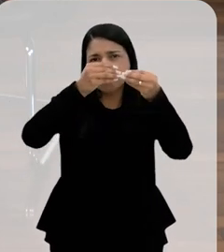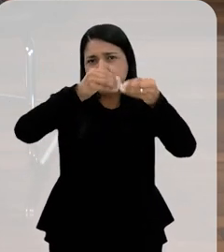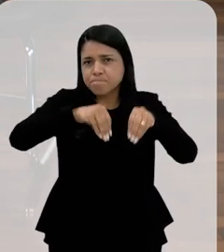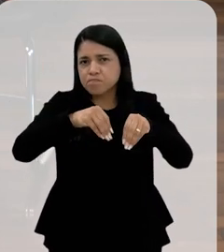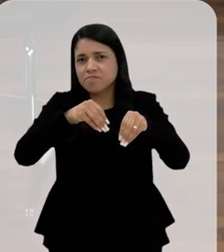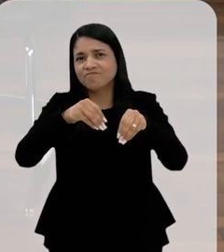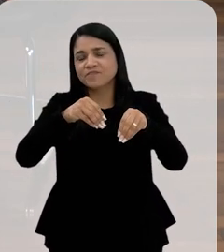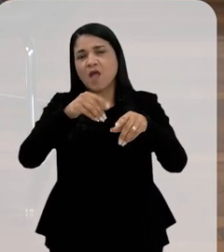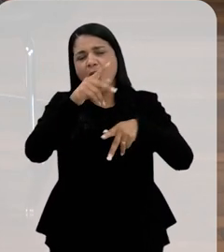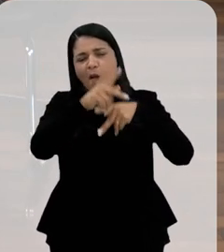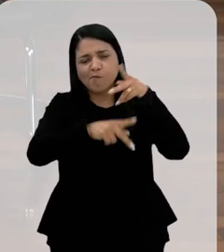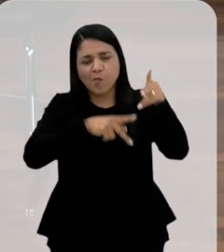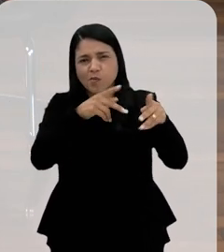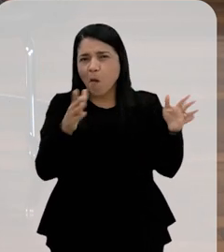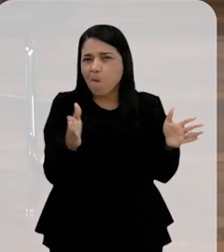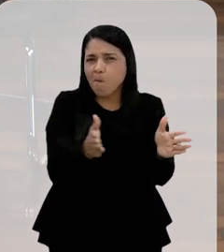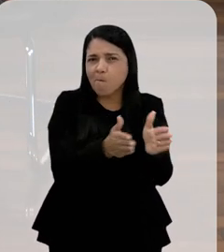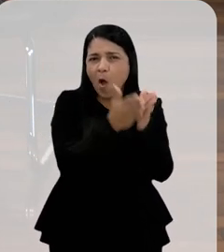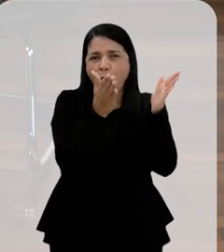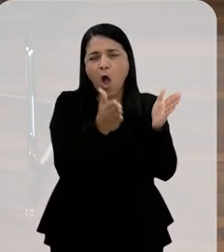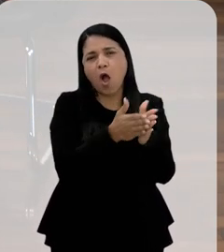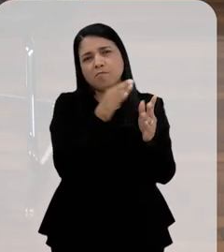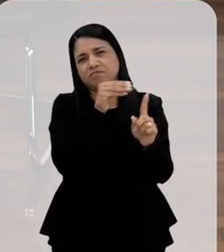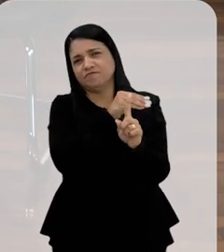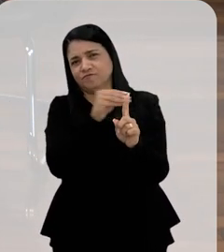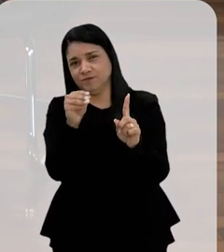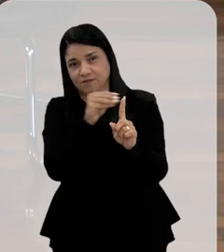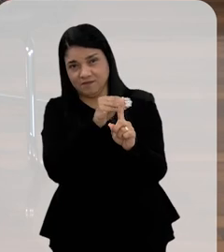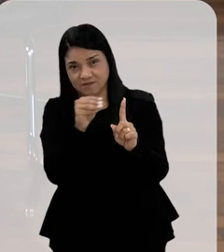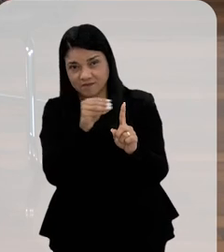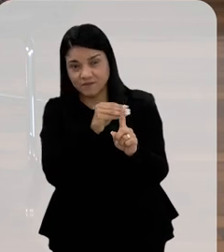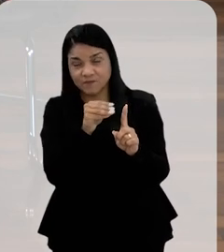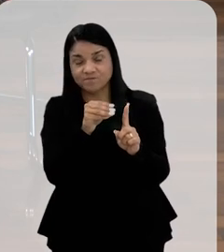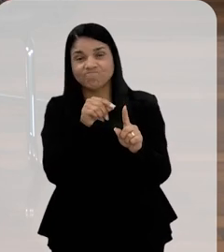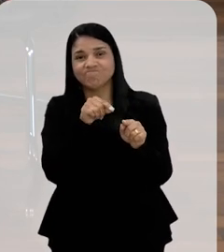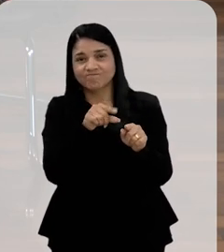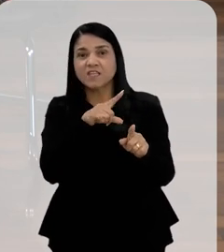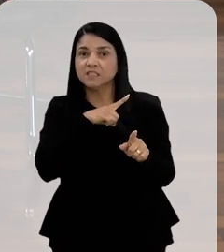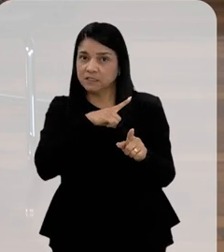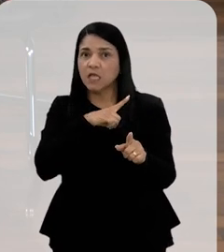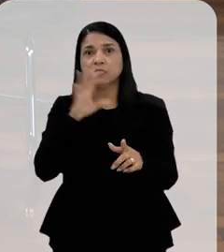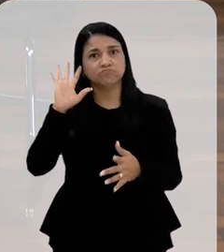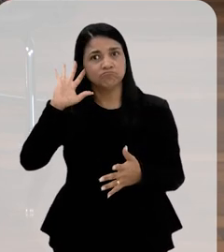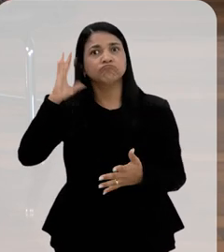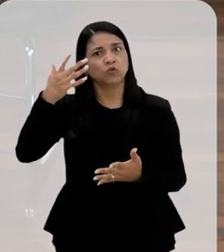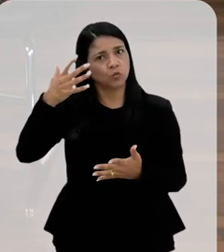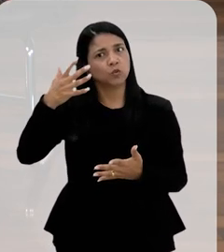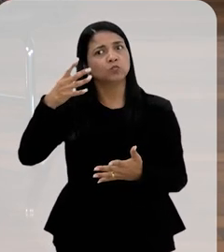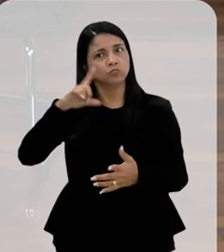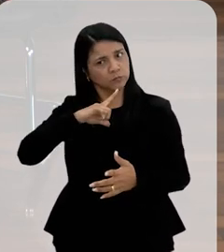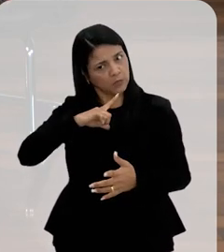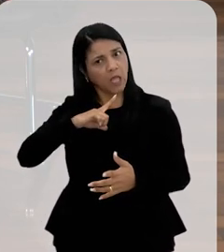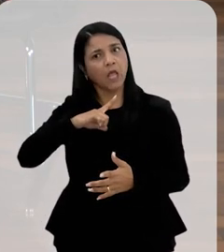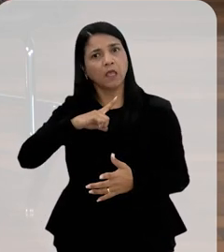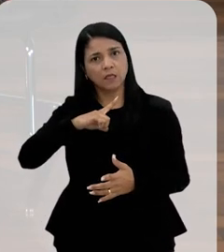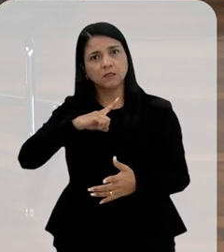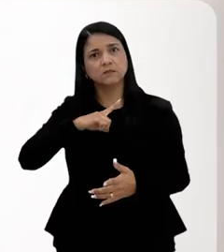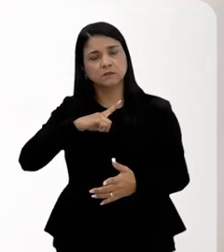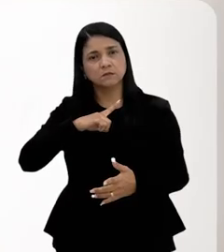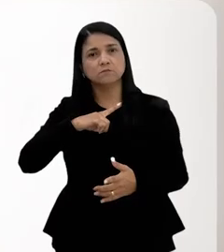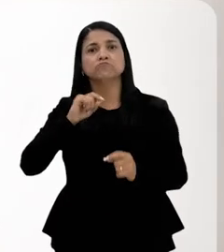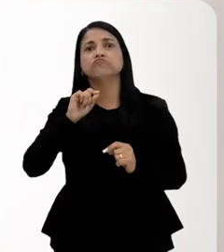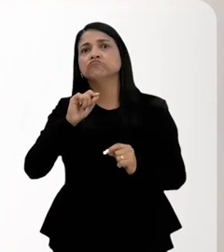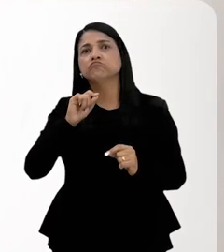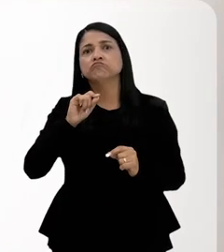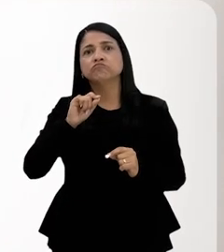essa população mais fragilizada, mais vulnerabilizada, elas têm solução, elas têm soluções.